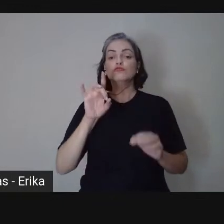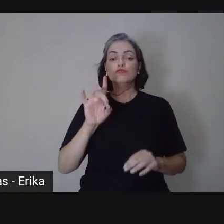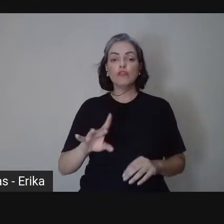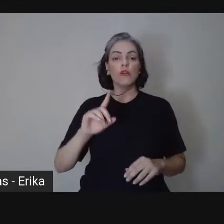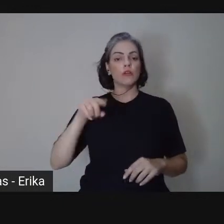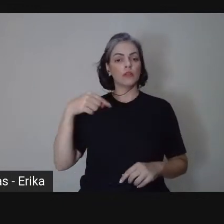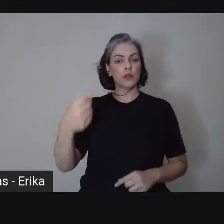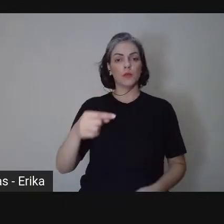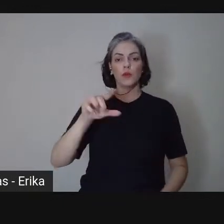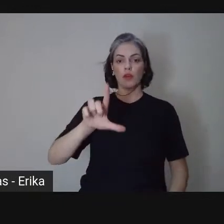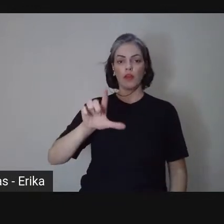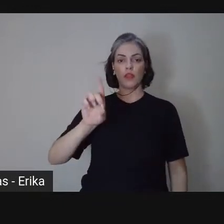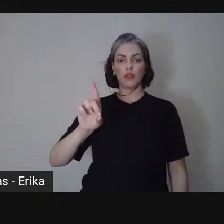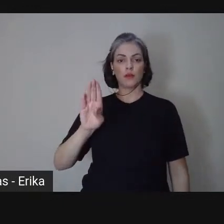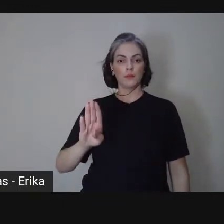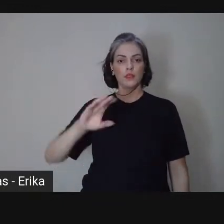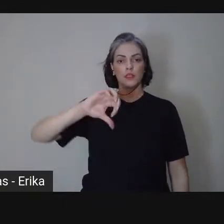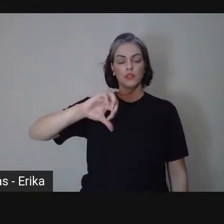LDB